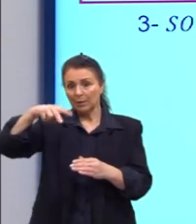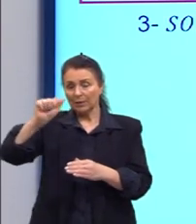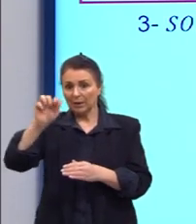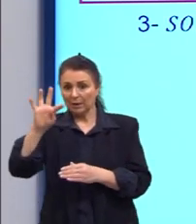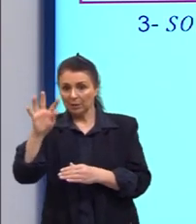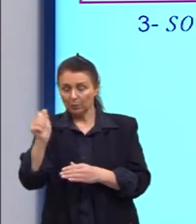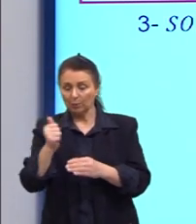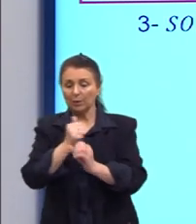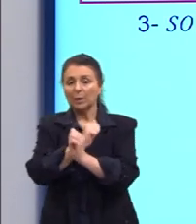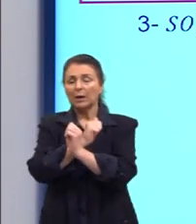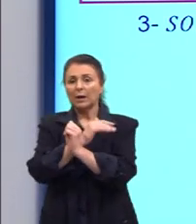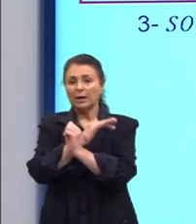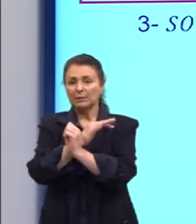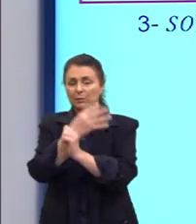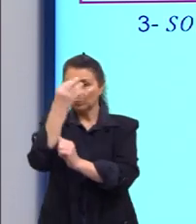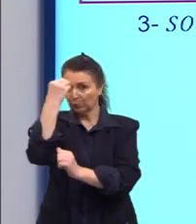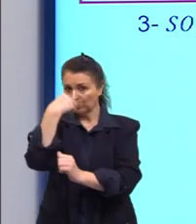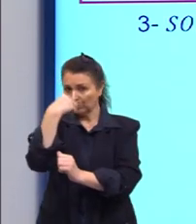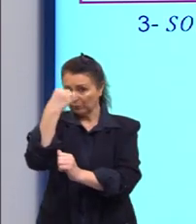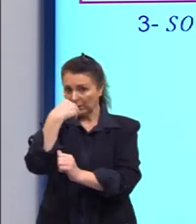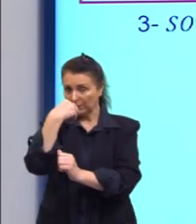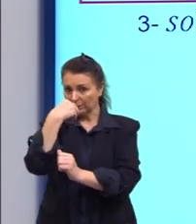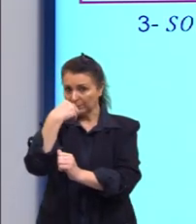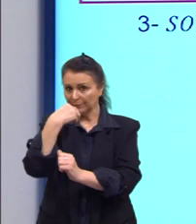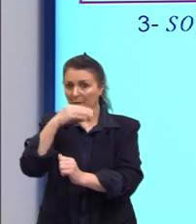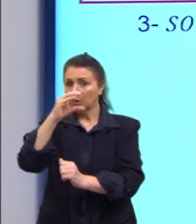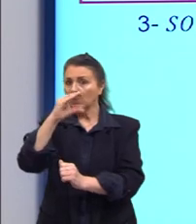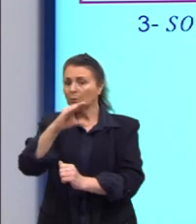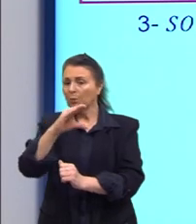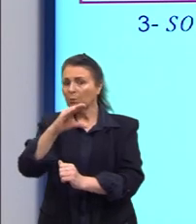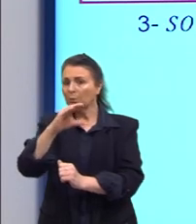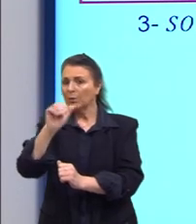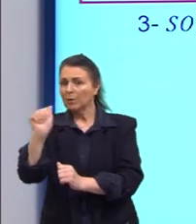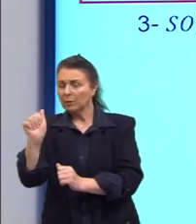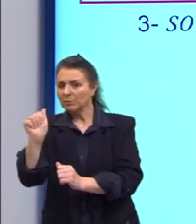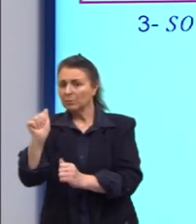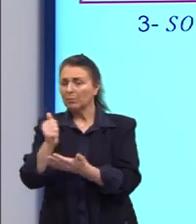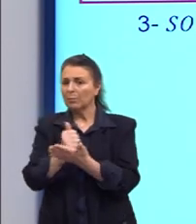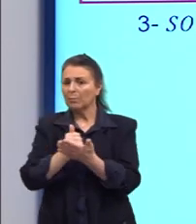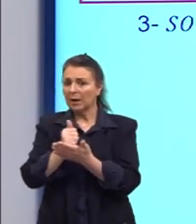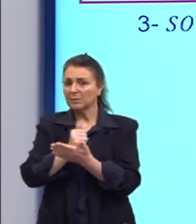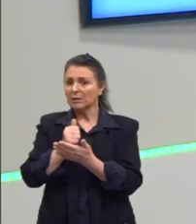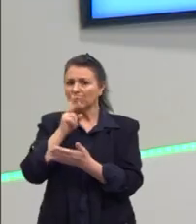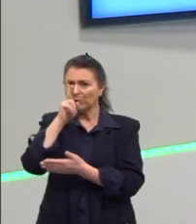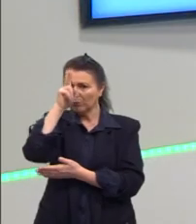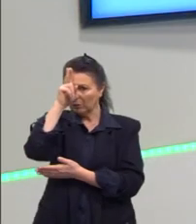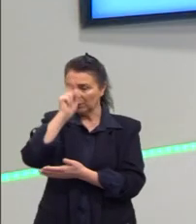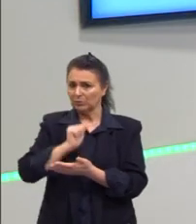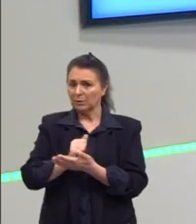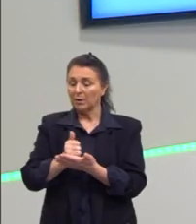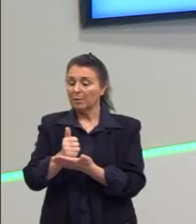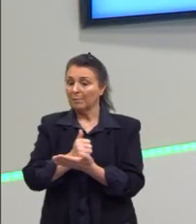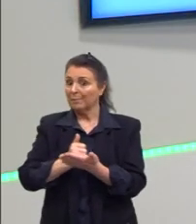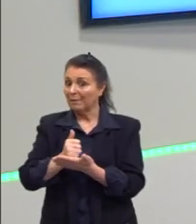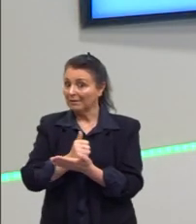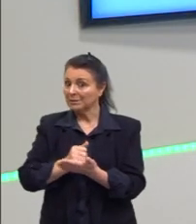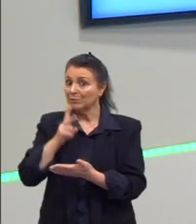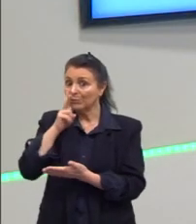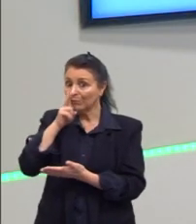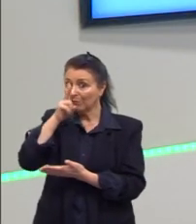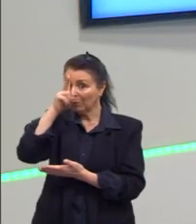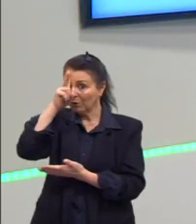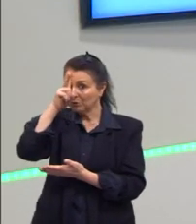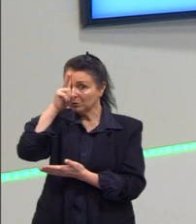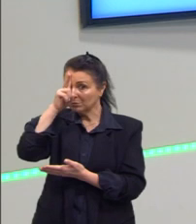fraco enquanto o cálcio é de uma base forte. Se eu tenho uma base forte, base forte,